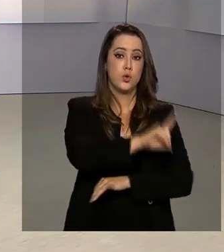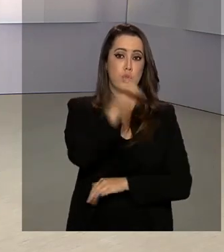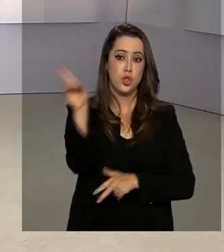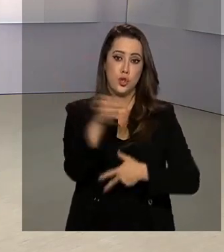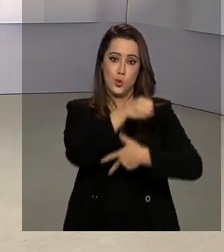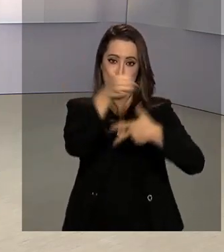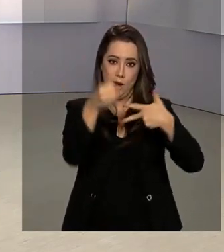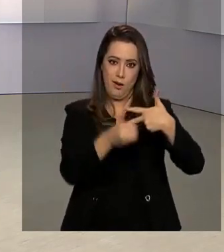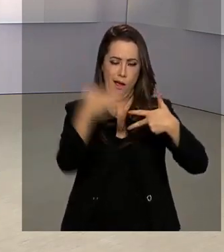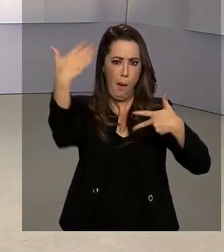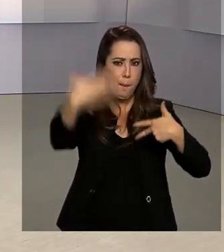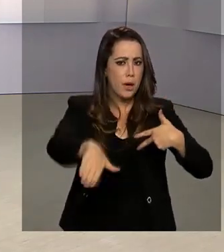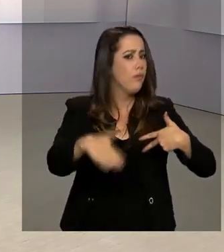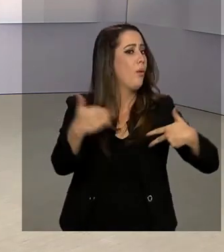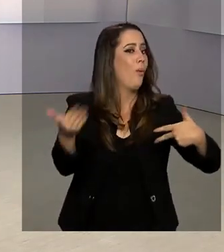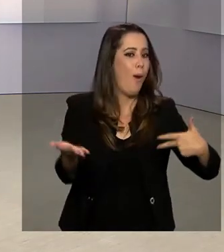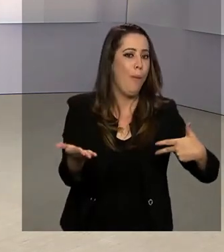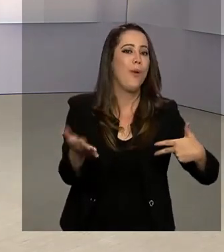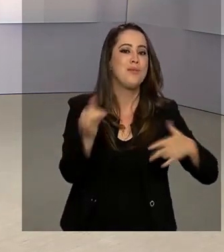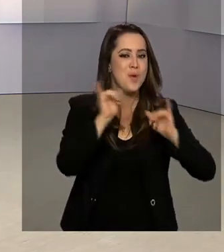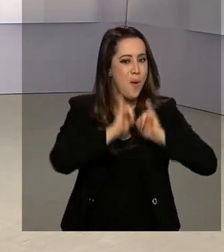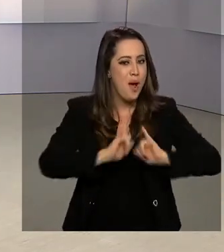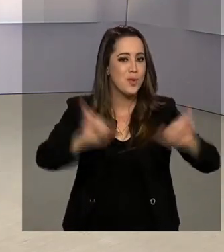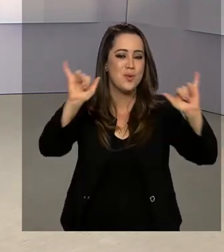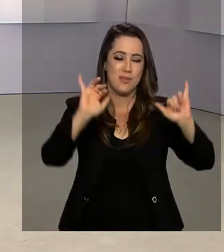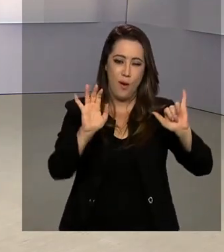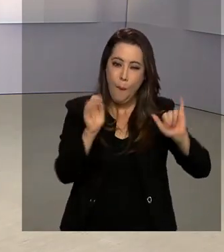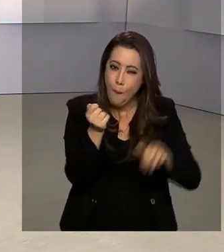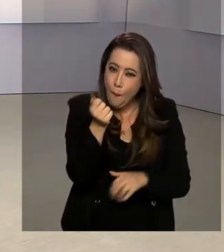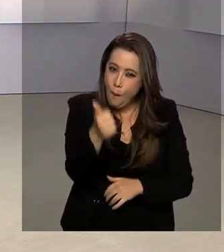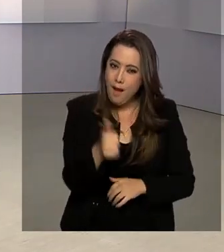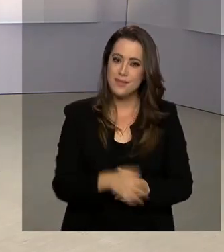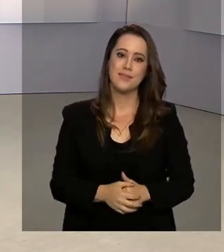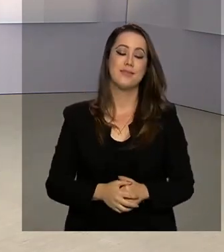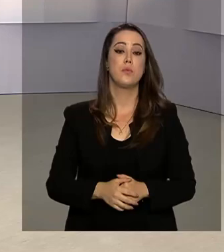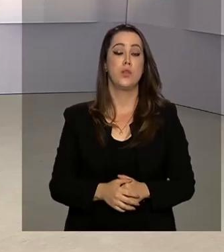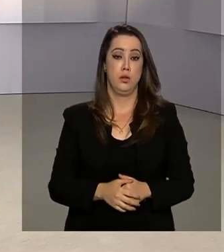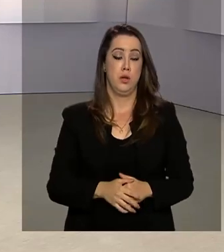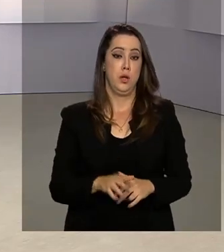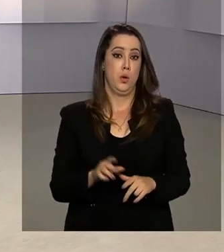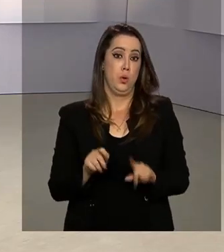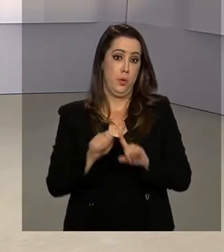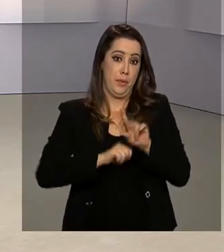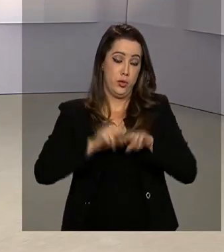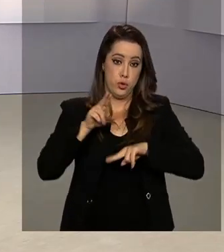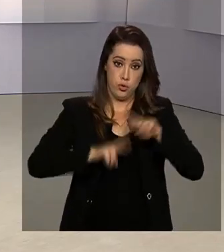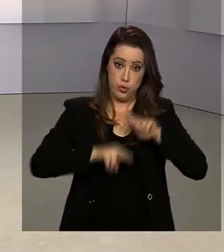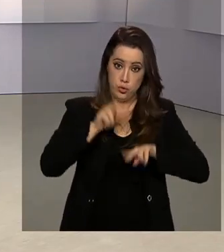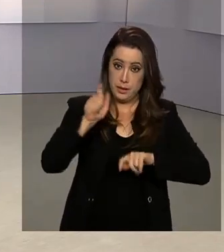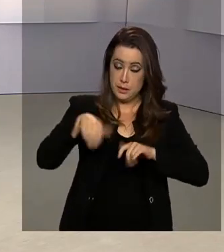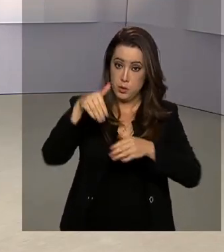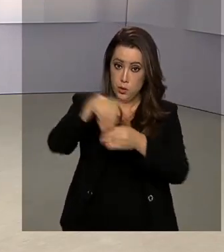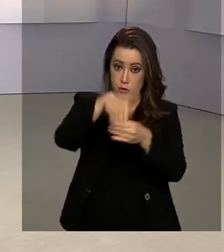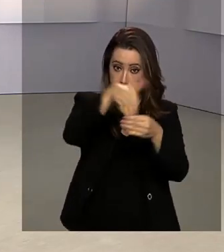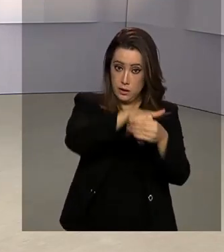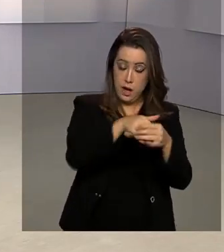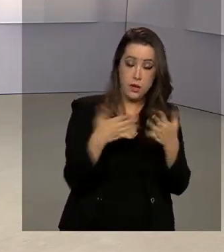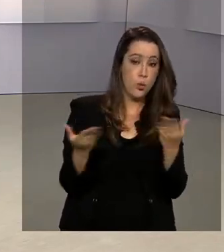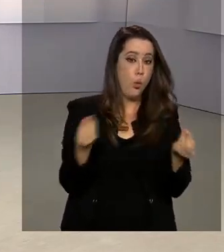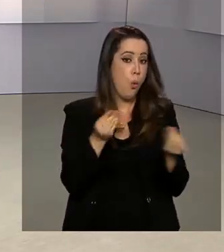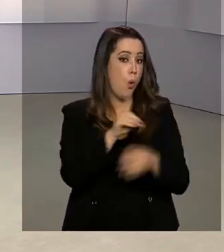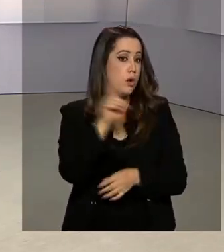aplicação das provas do ENEM, que foi adiado por conta da pandemia. Em junho, os participantes votaram sob a